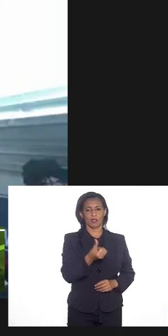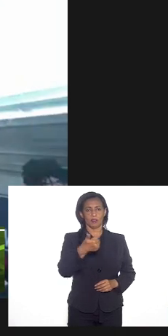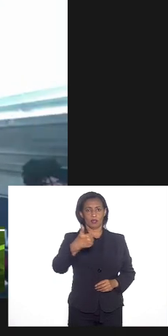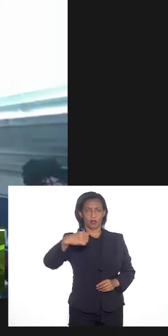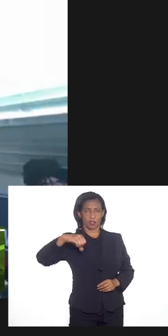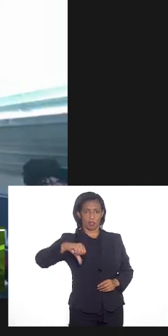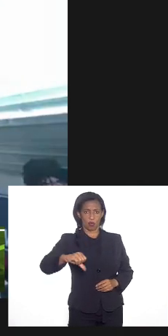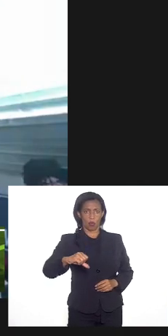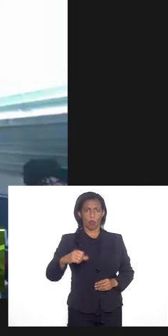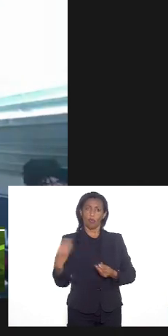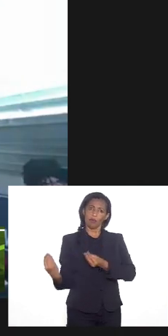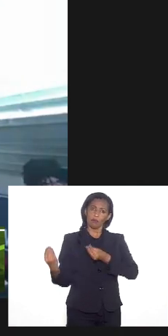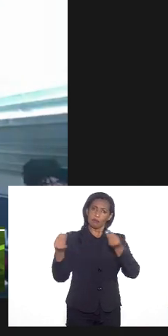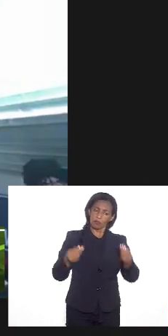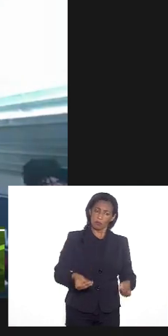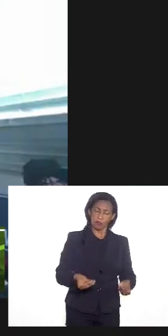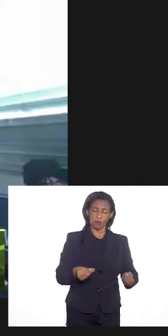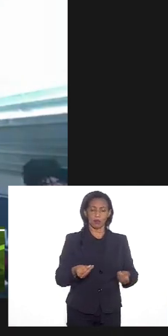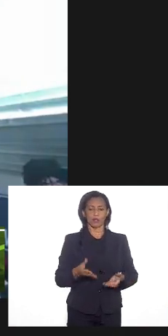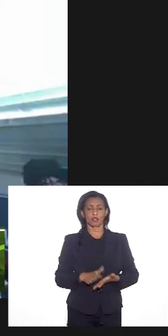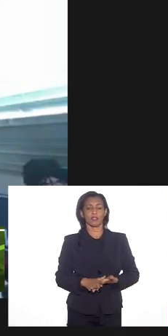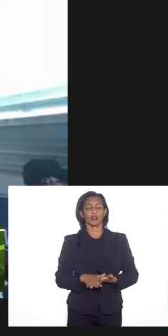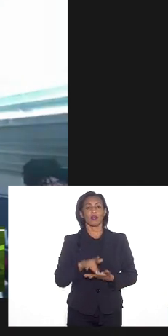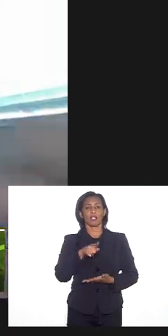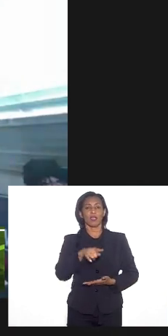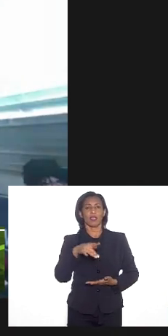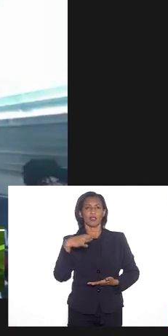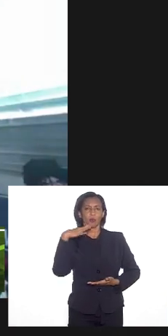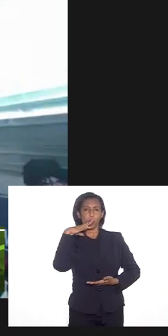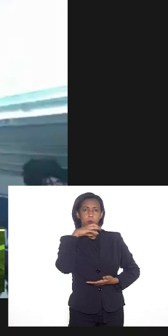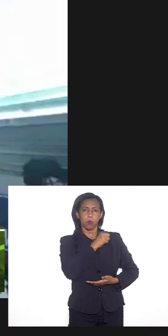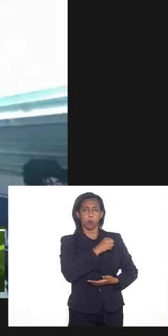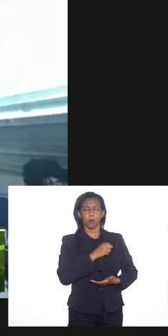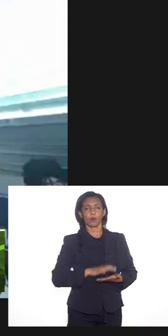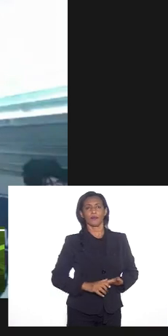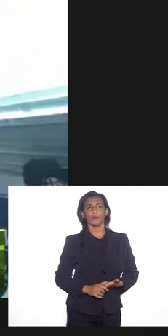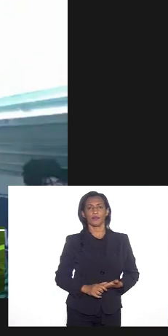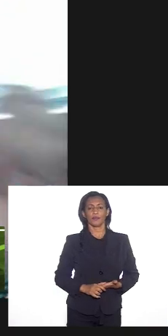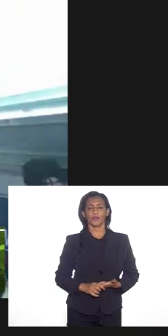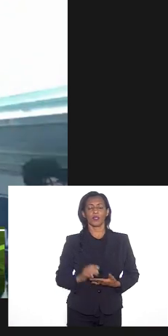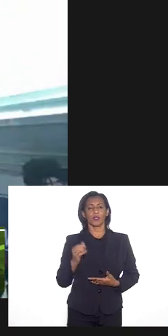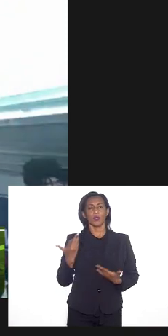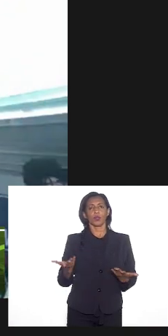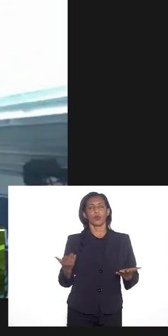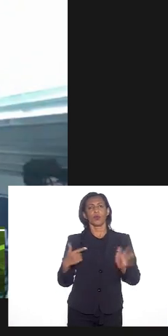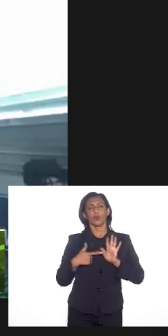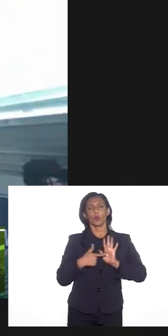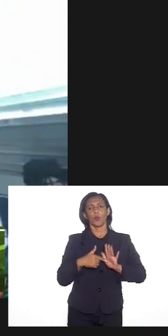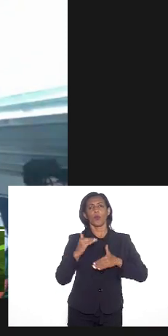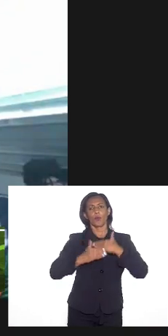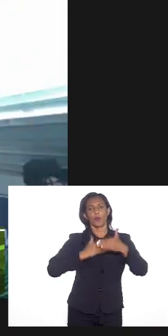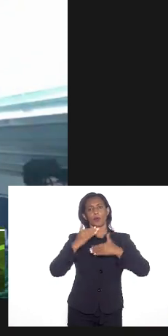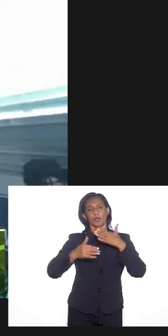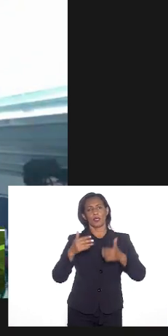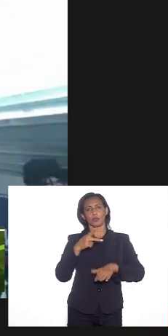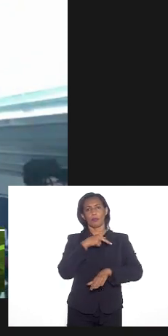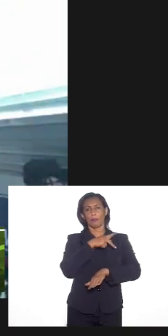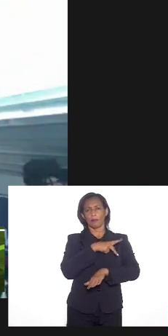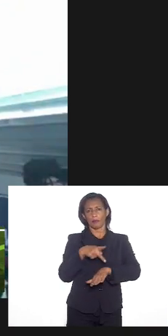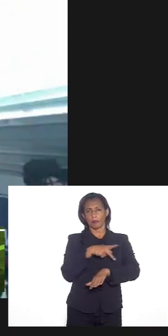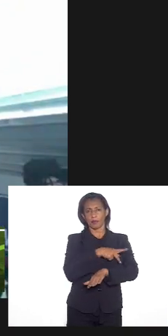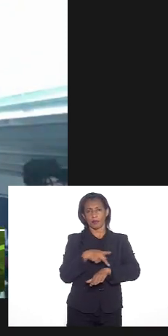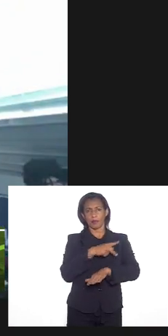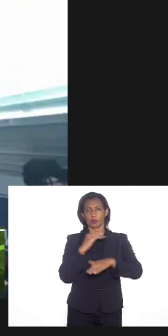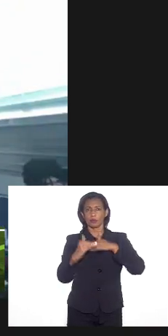trouxe essa essa perspectiva inclusive no que tange ao processo pedagógico de